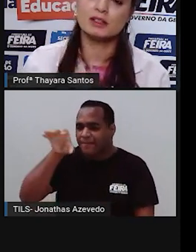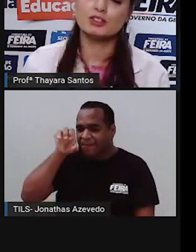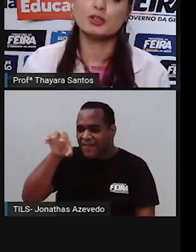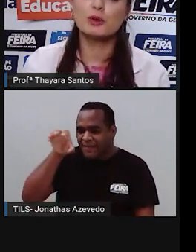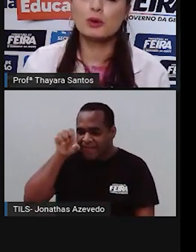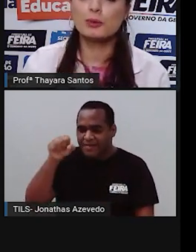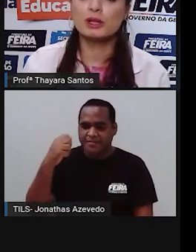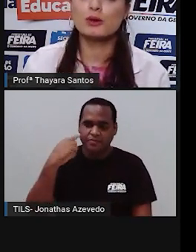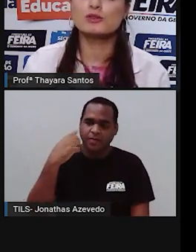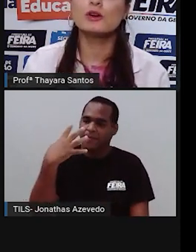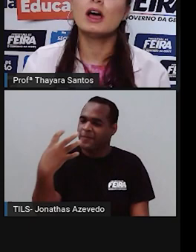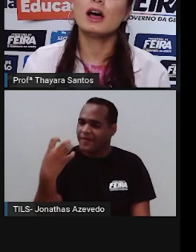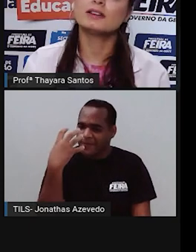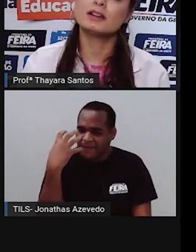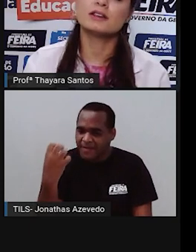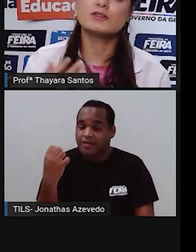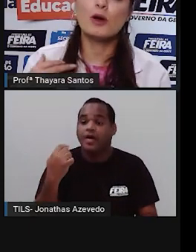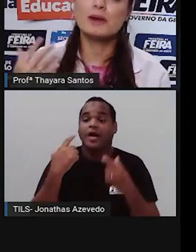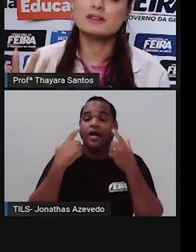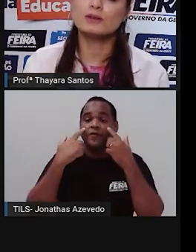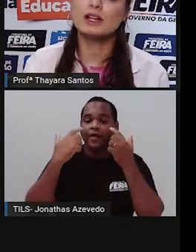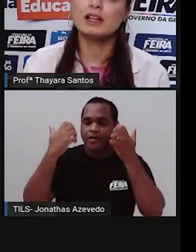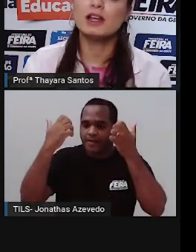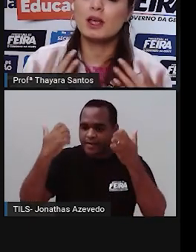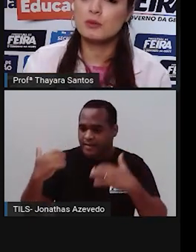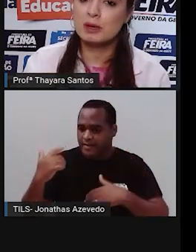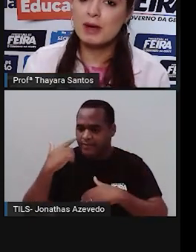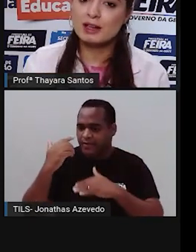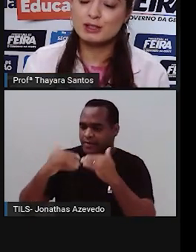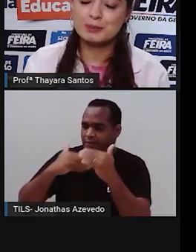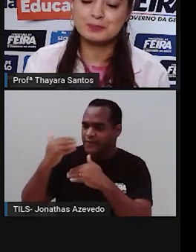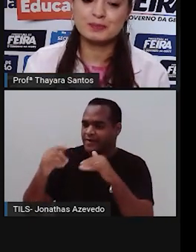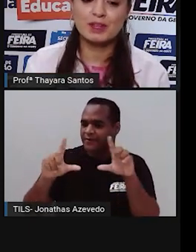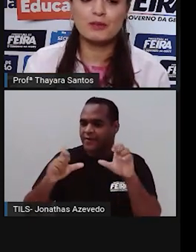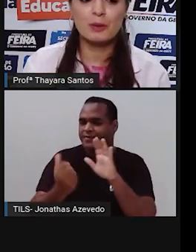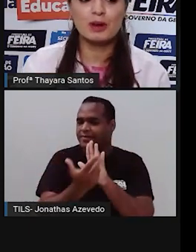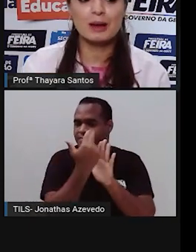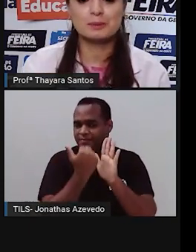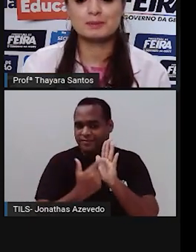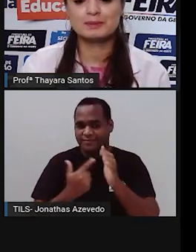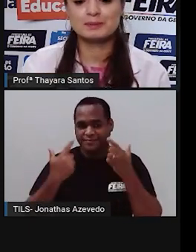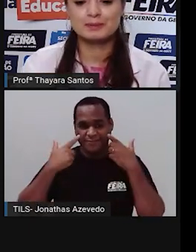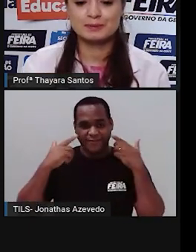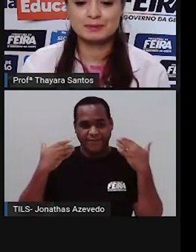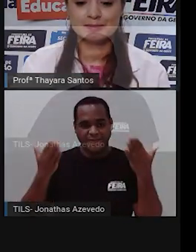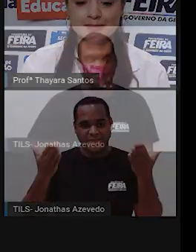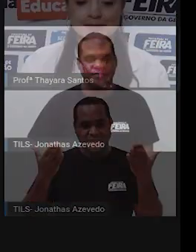desse estímulo luminoso até a transformação dele em uma imagem. Então, vamos lá.